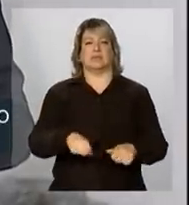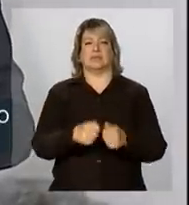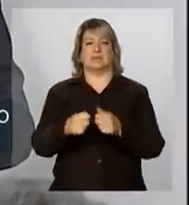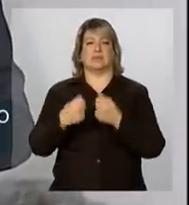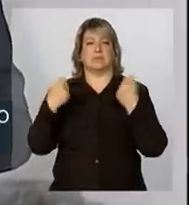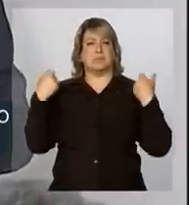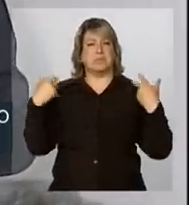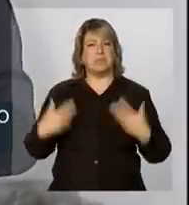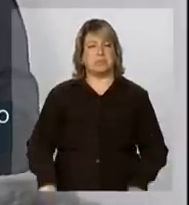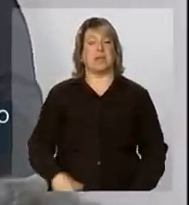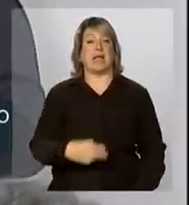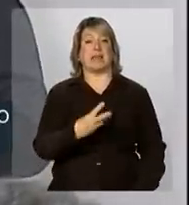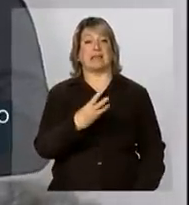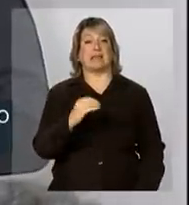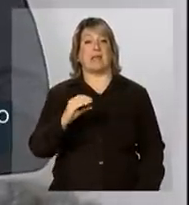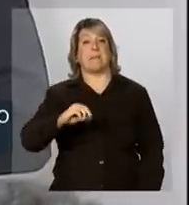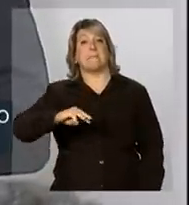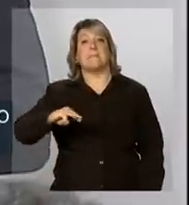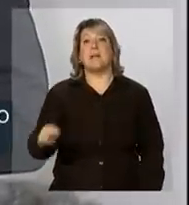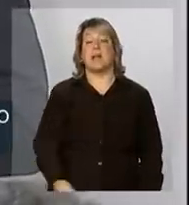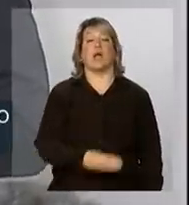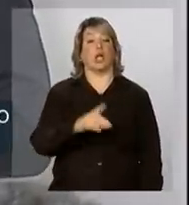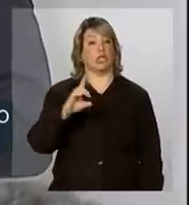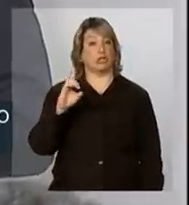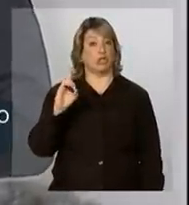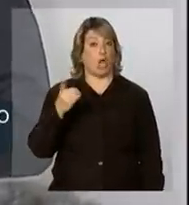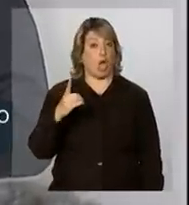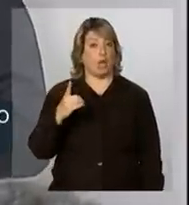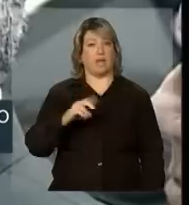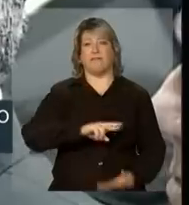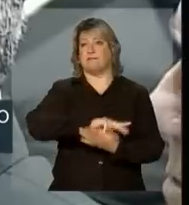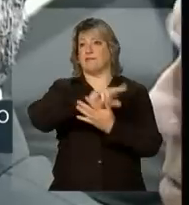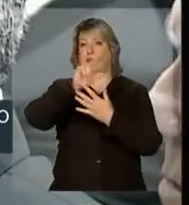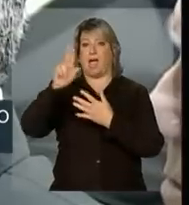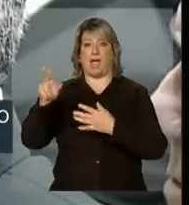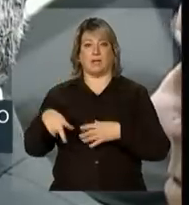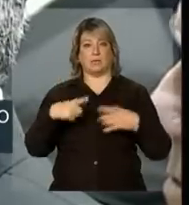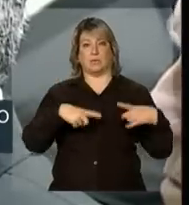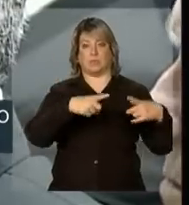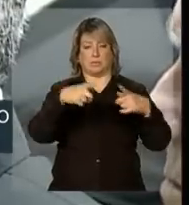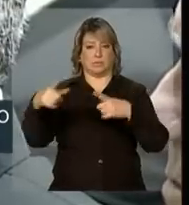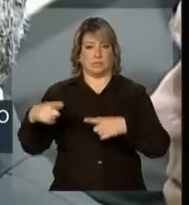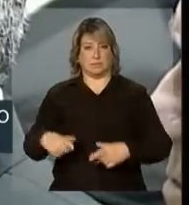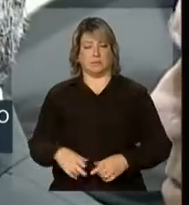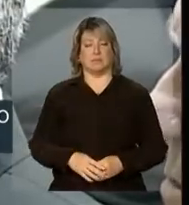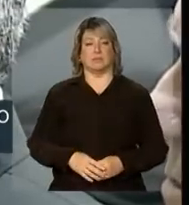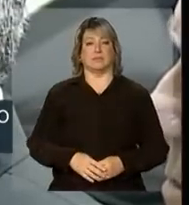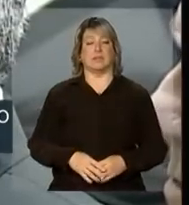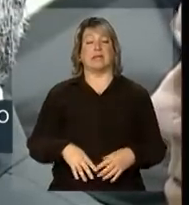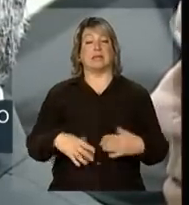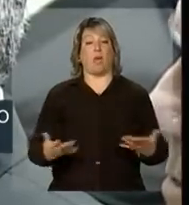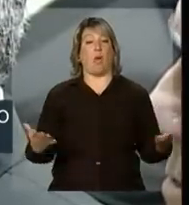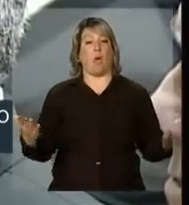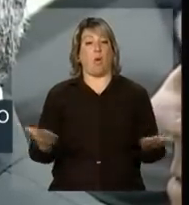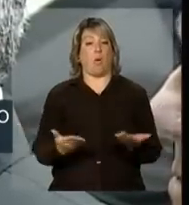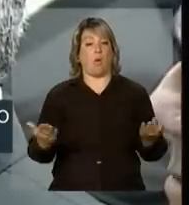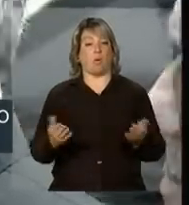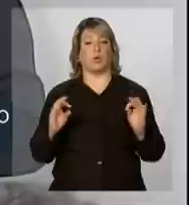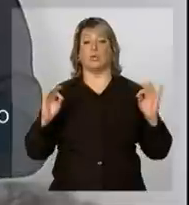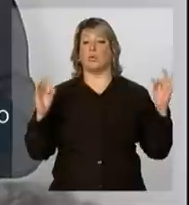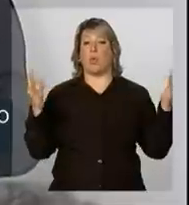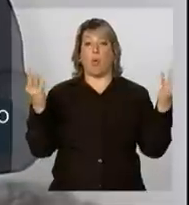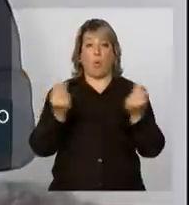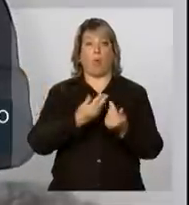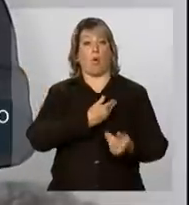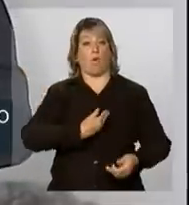300 bilhões de dólares em diversas economias. E, portanto, hoje todos os governos têm